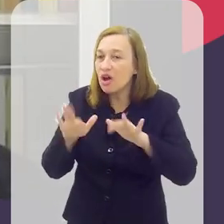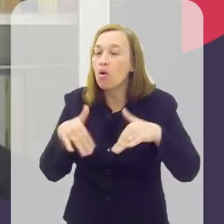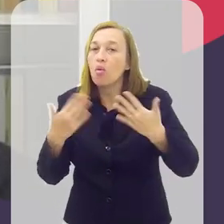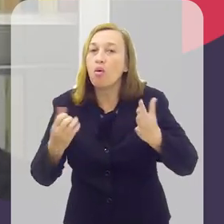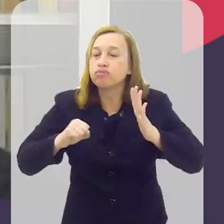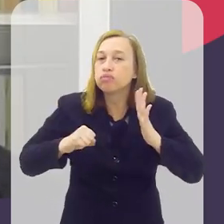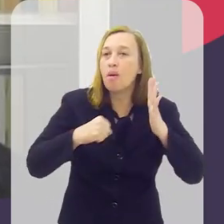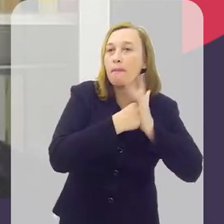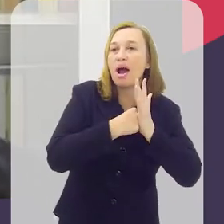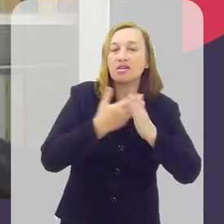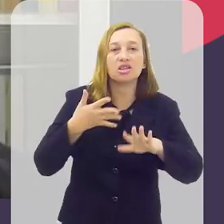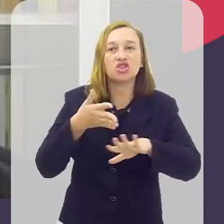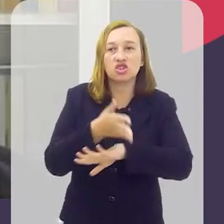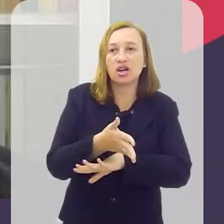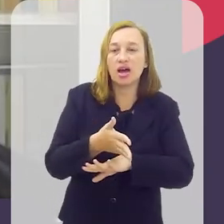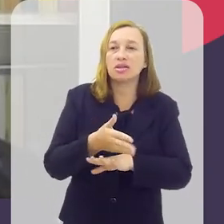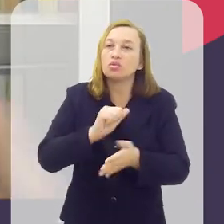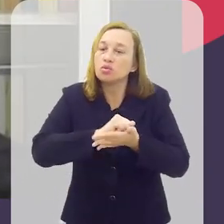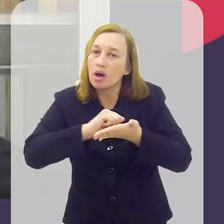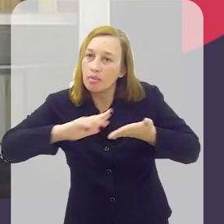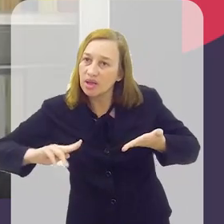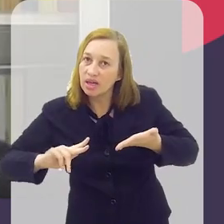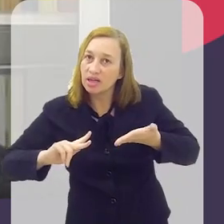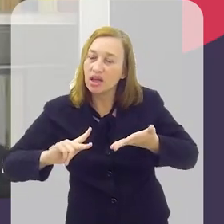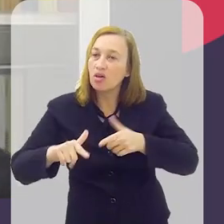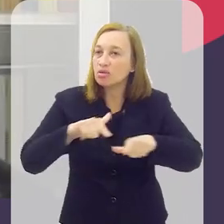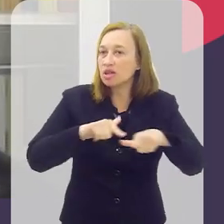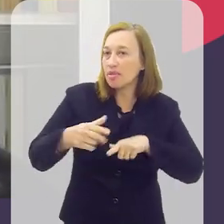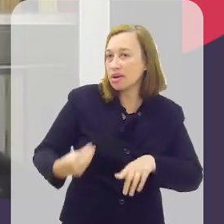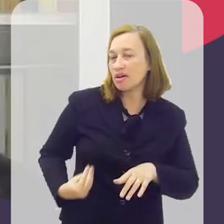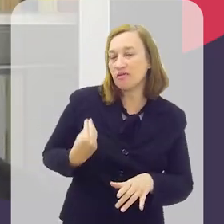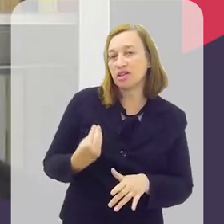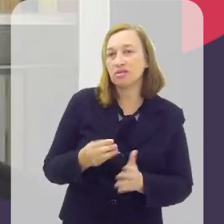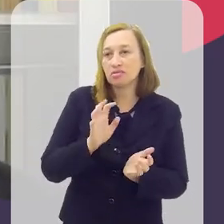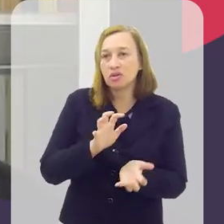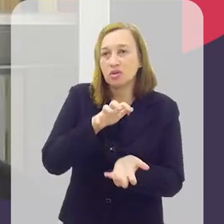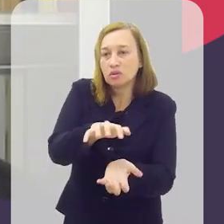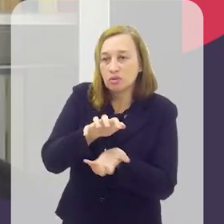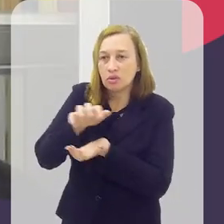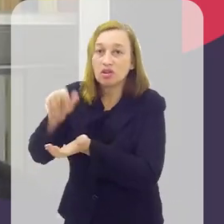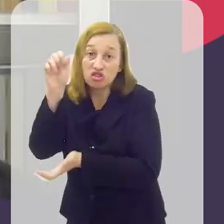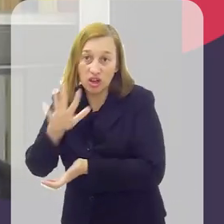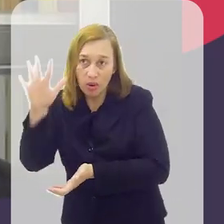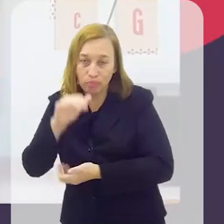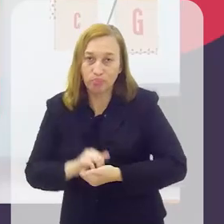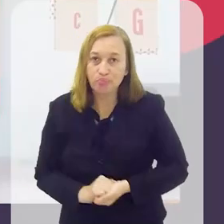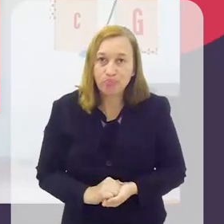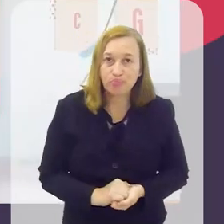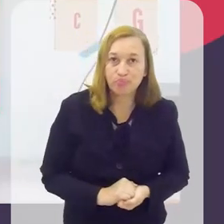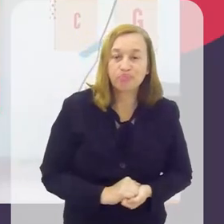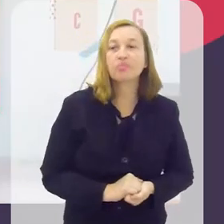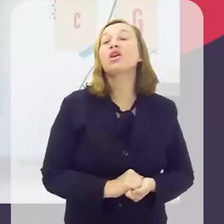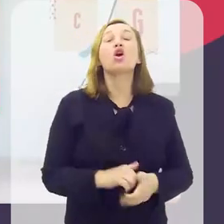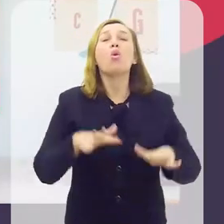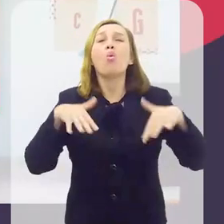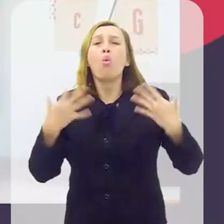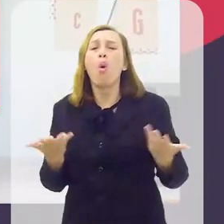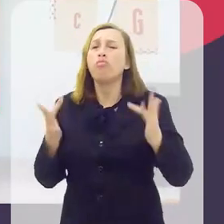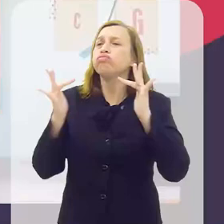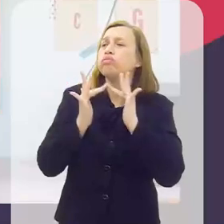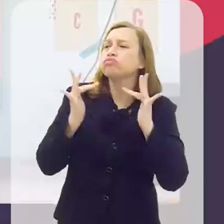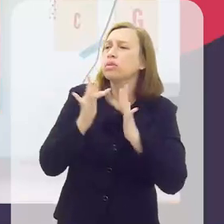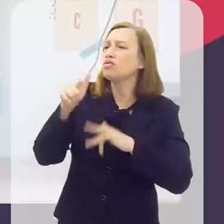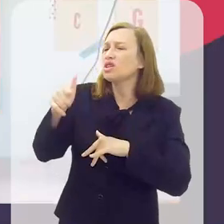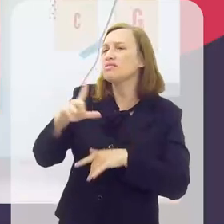quais foram os impactos da chegada dos aplicativos no trabalho e na vida dos entregadores de forma geral. E qual foi o